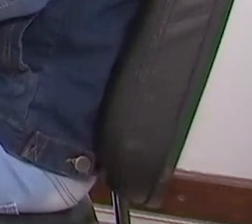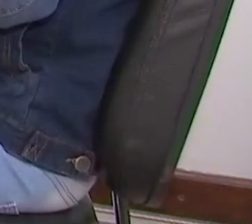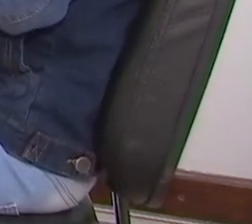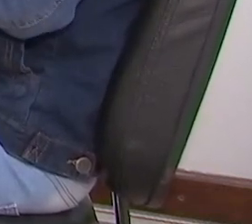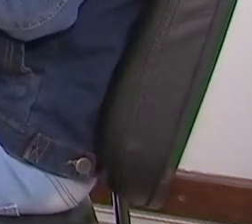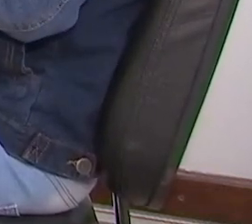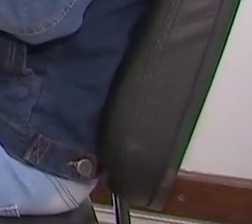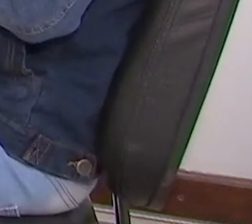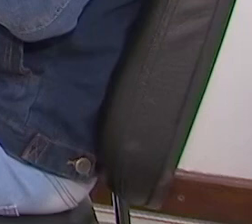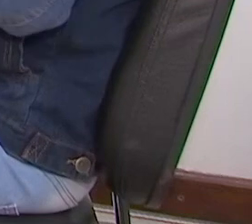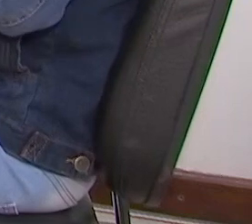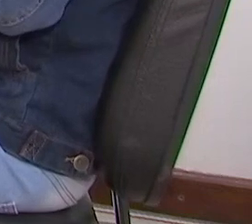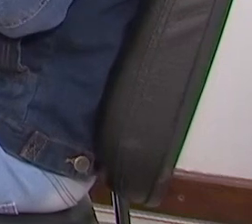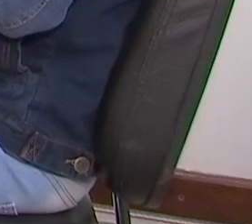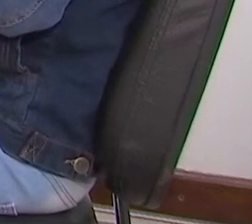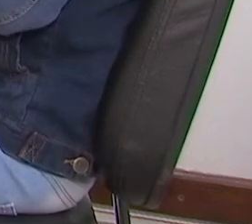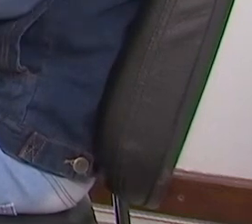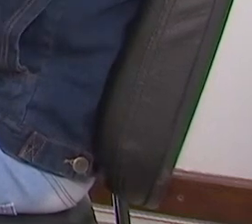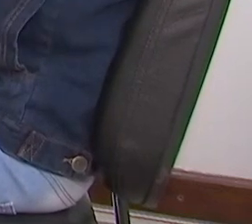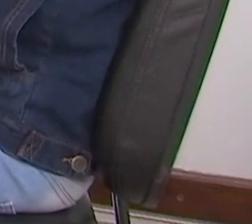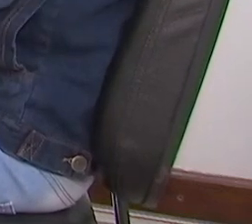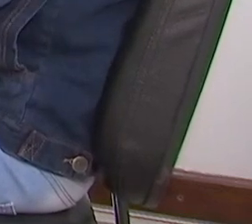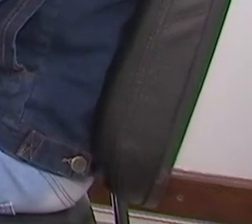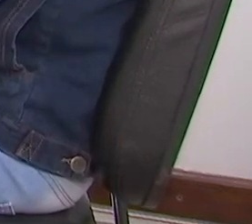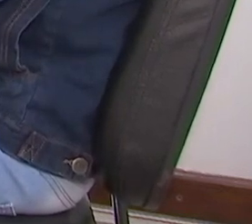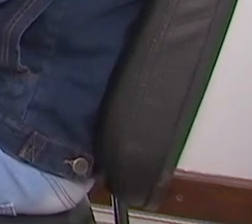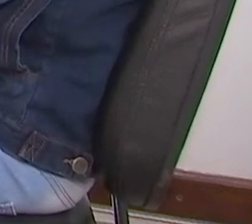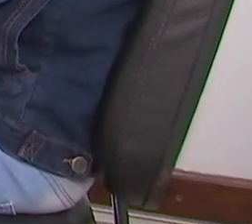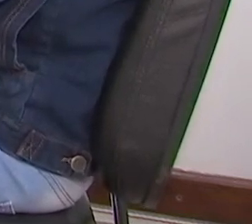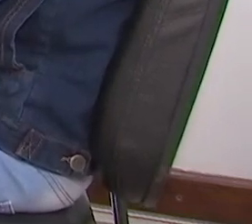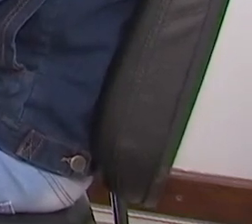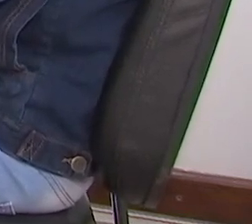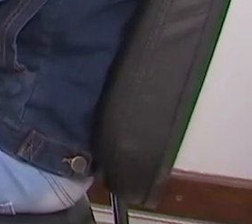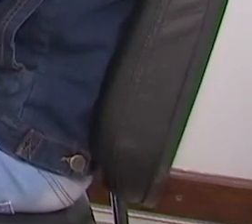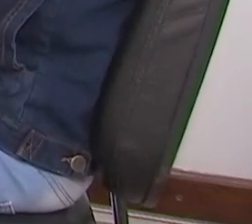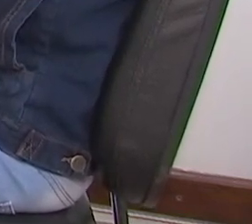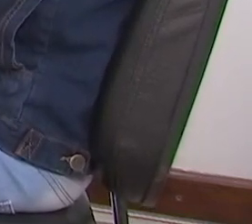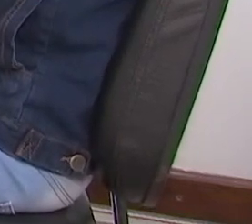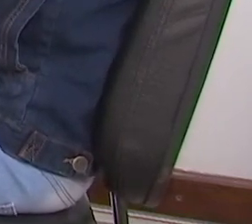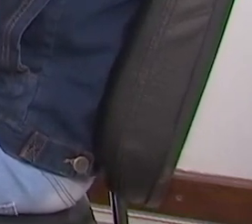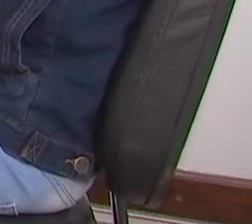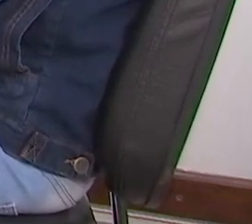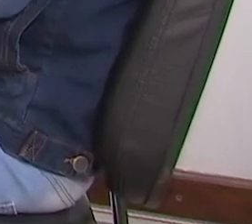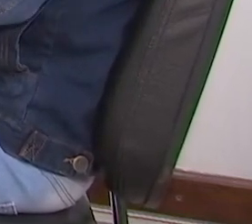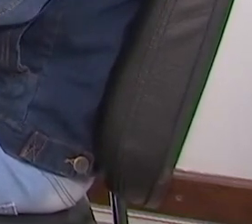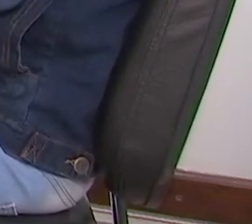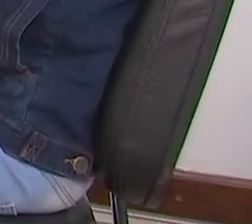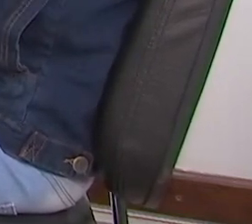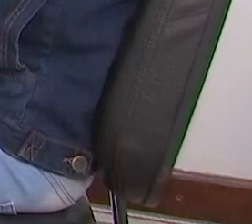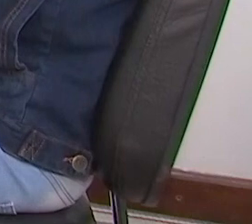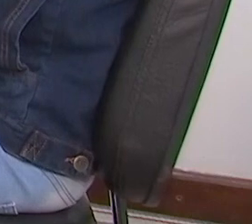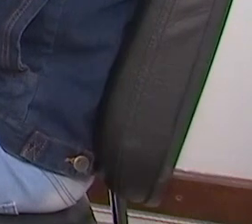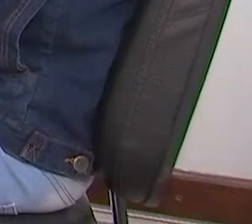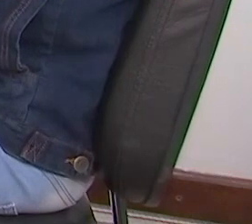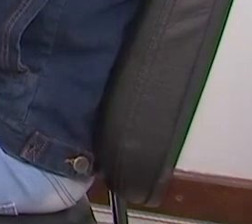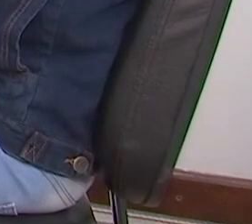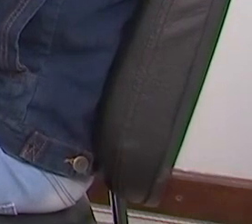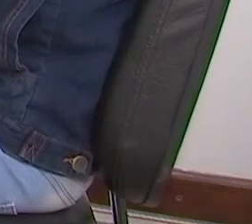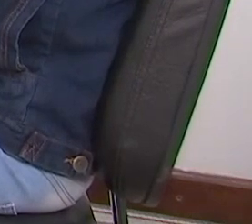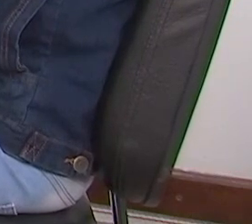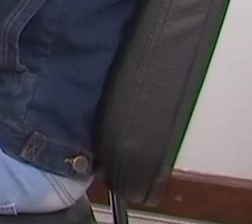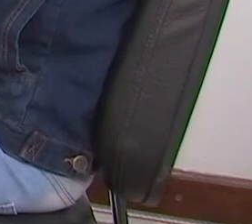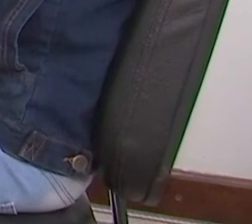empresa, e eu estou muito agradecido, porque não peguei nada, foi totalmente gratuito, e eu estou realmente muito feliz e queria